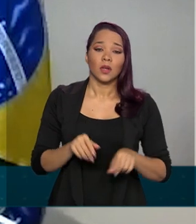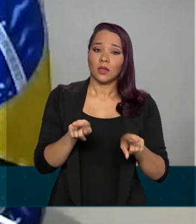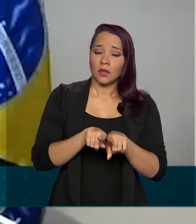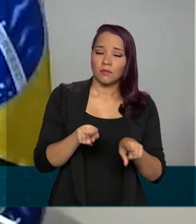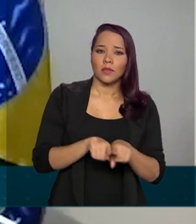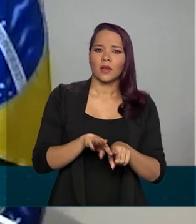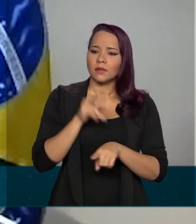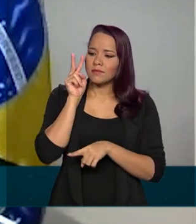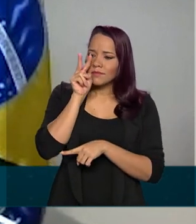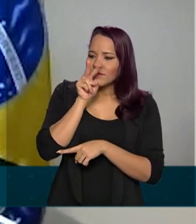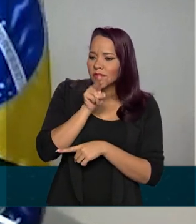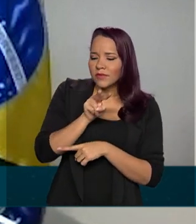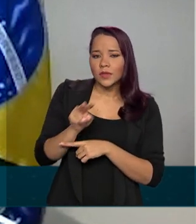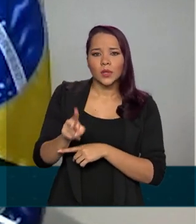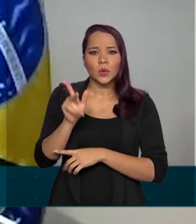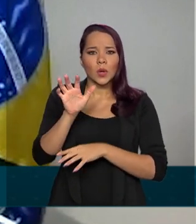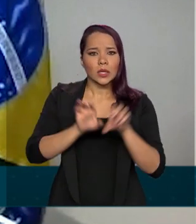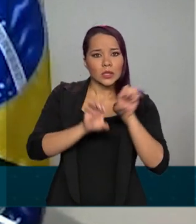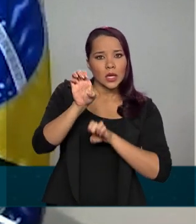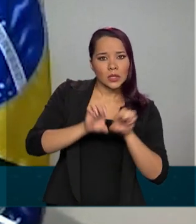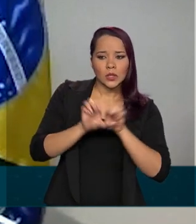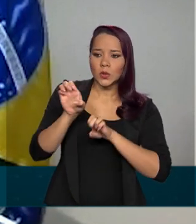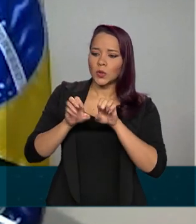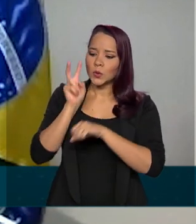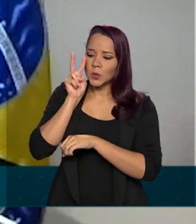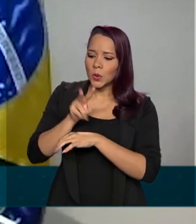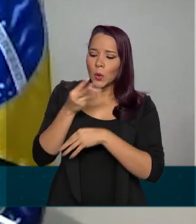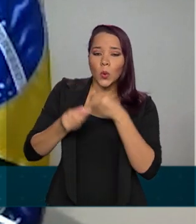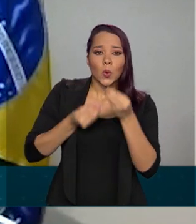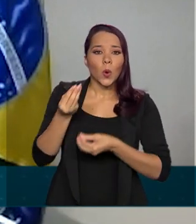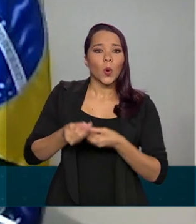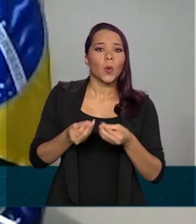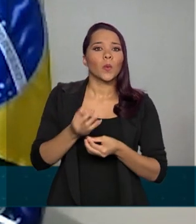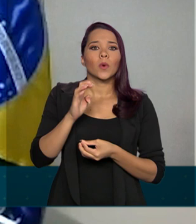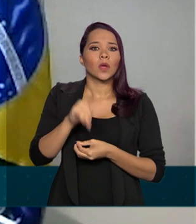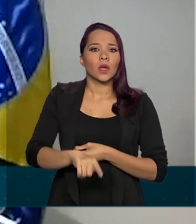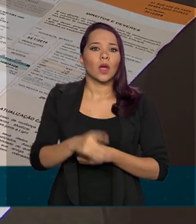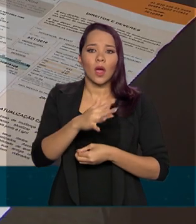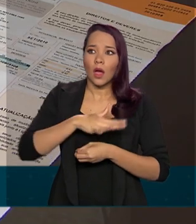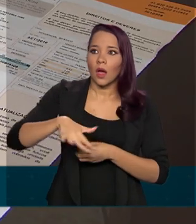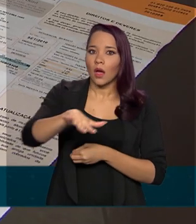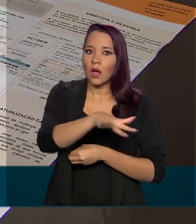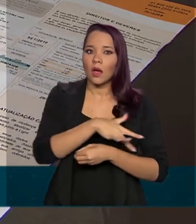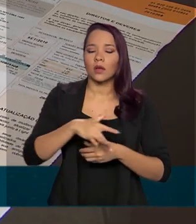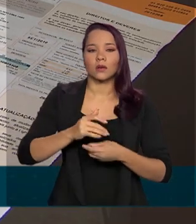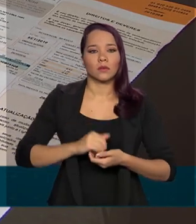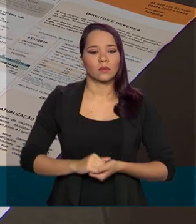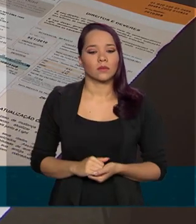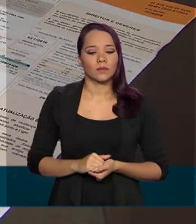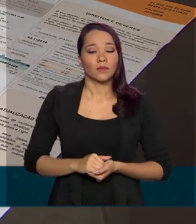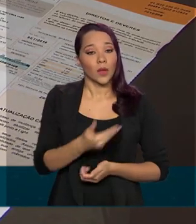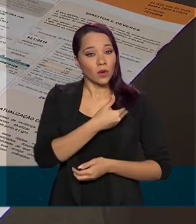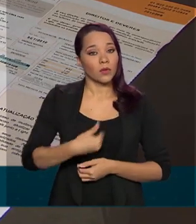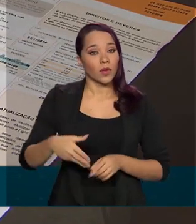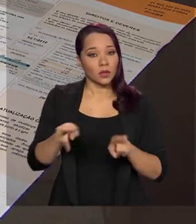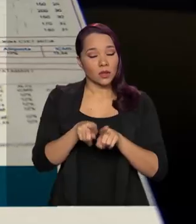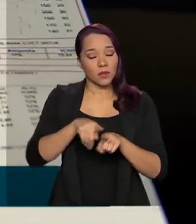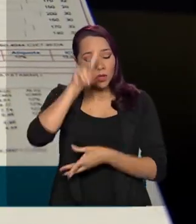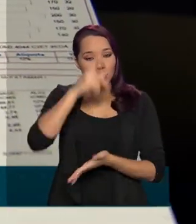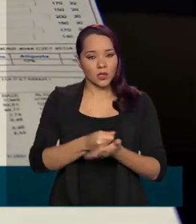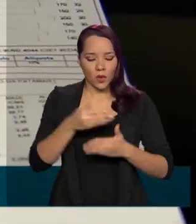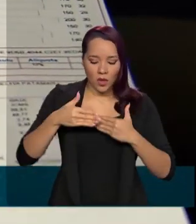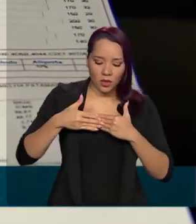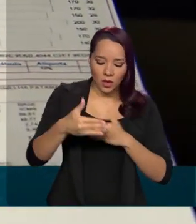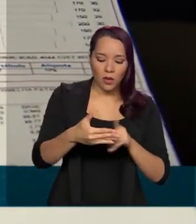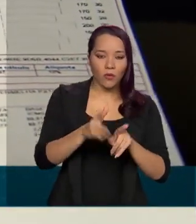acompanhamos estatisticamente como está se comportando o mercado. O governo também decidiu prorrogar até o fim